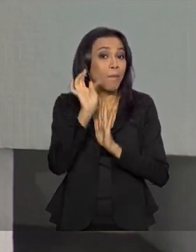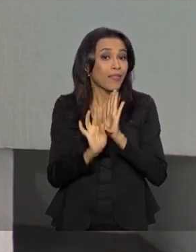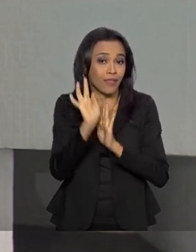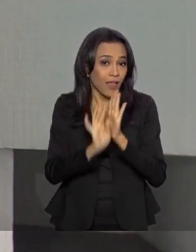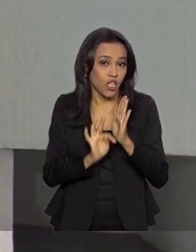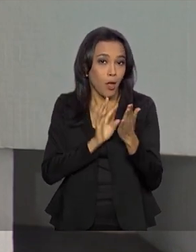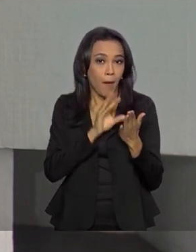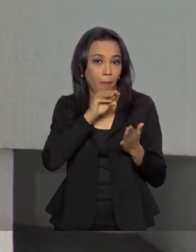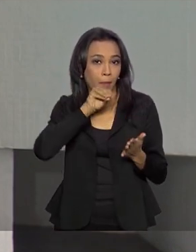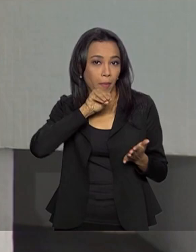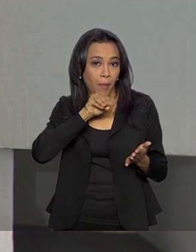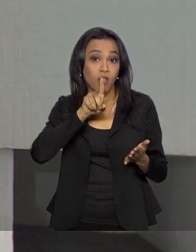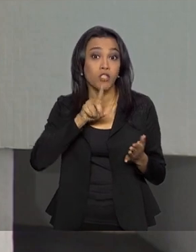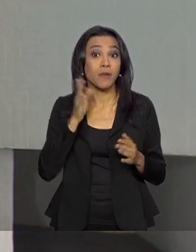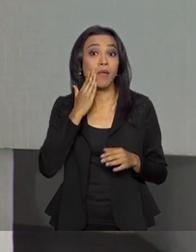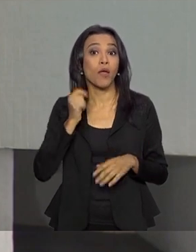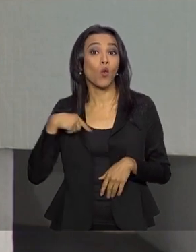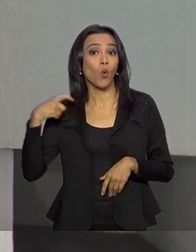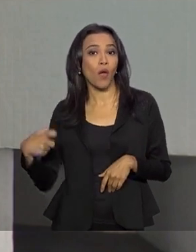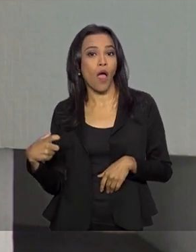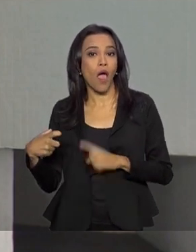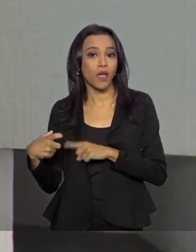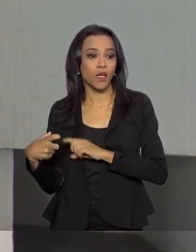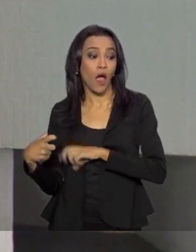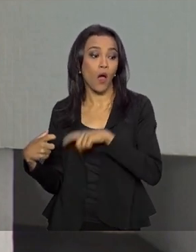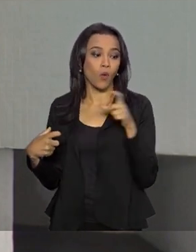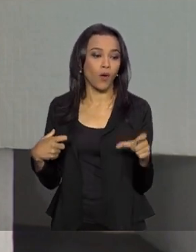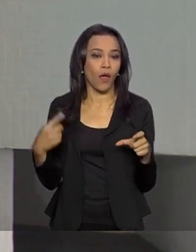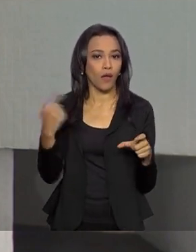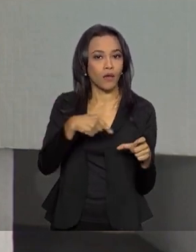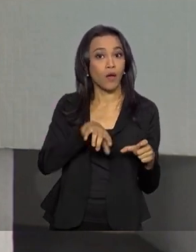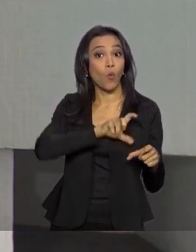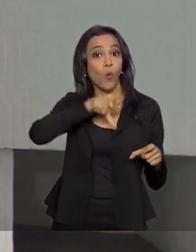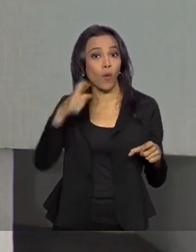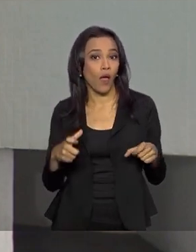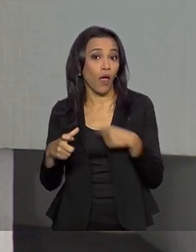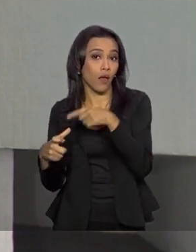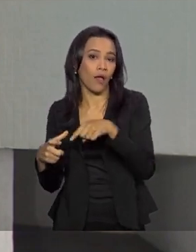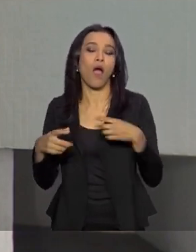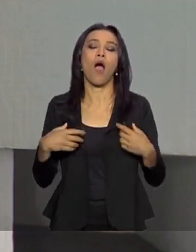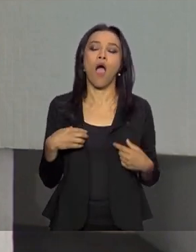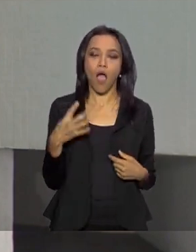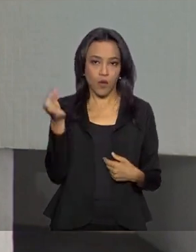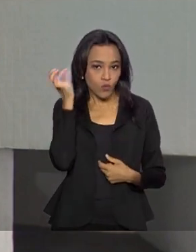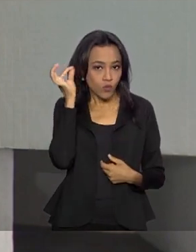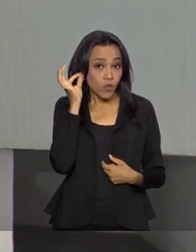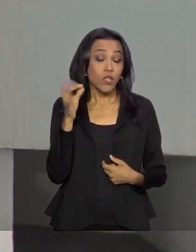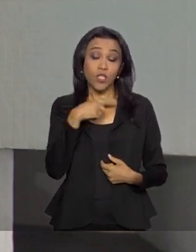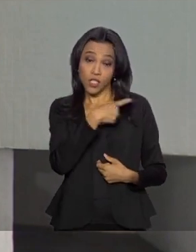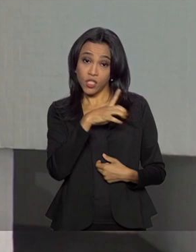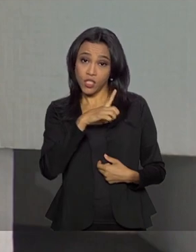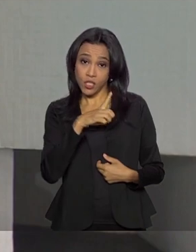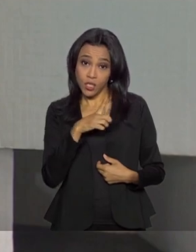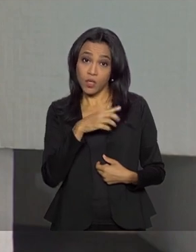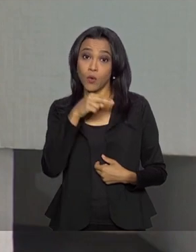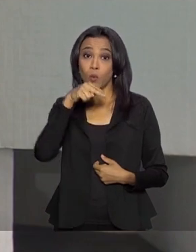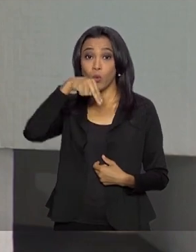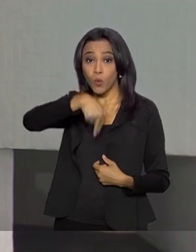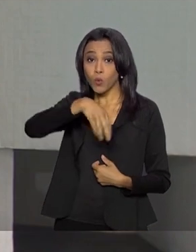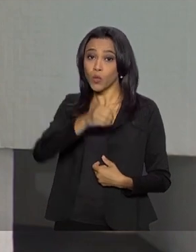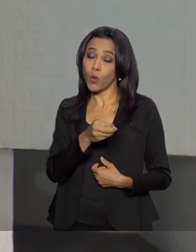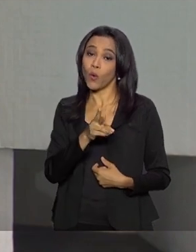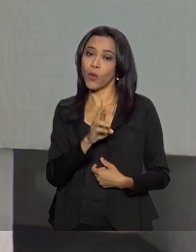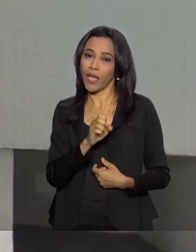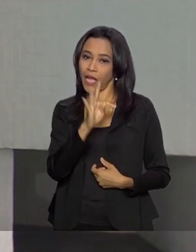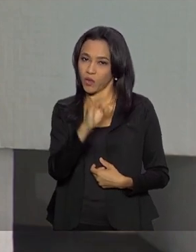para marca. Então, era o João Louredo, que dirigia, e eu fui para morder